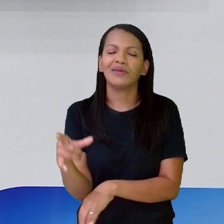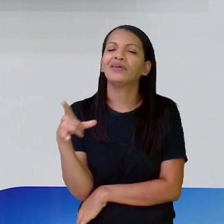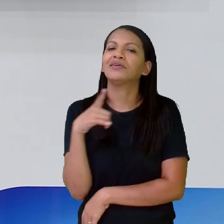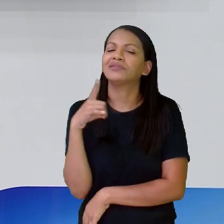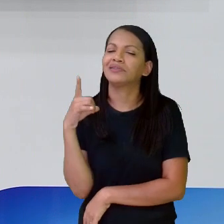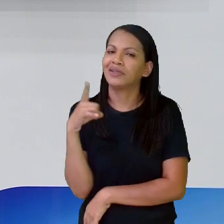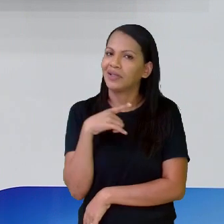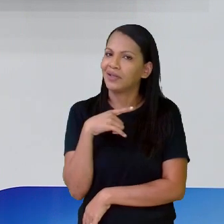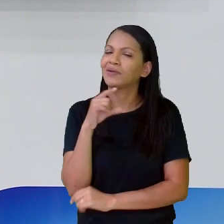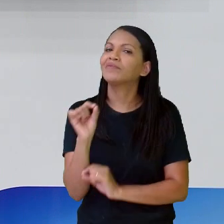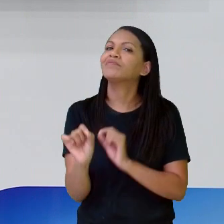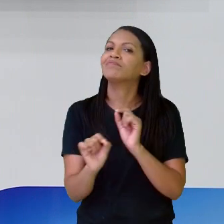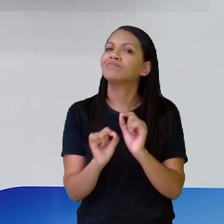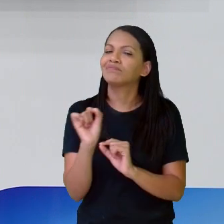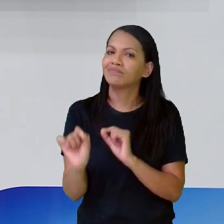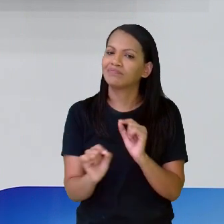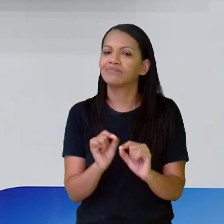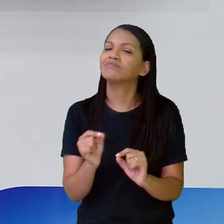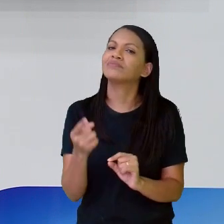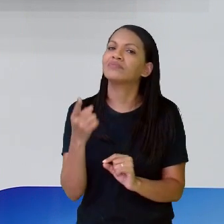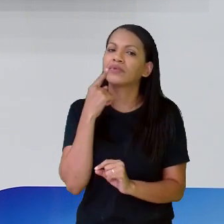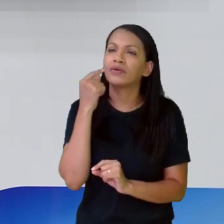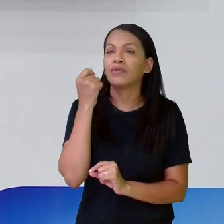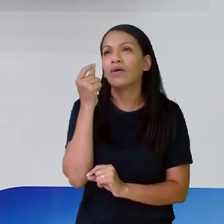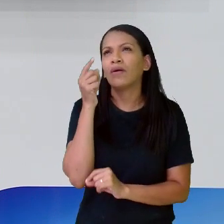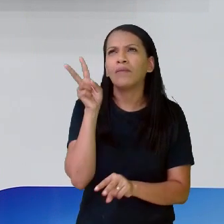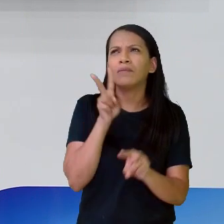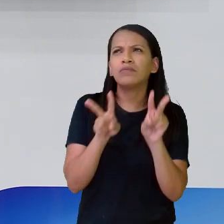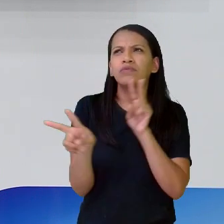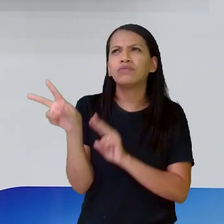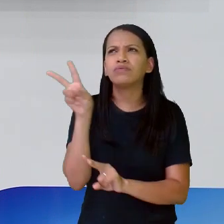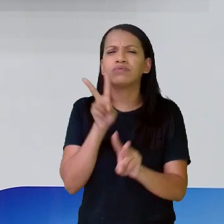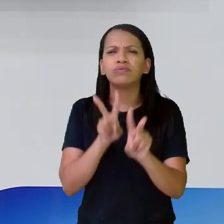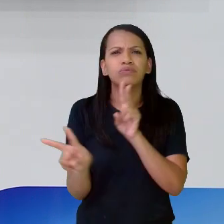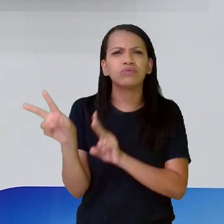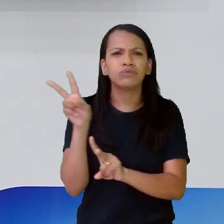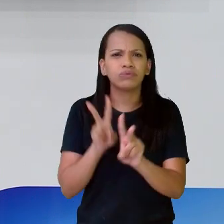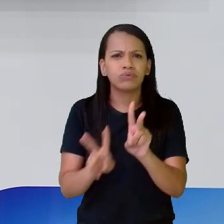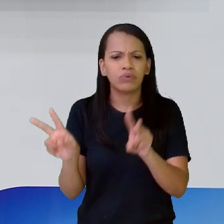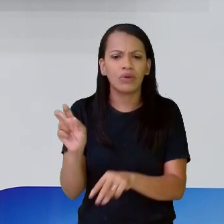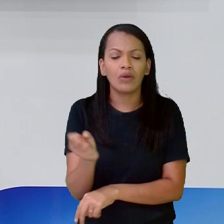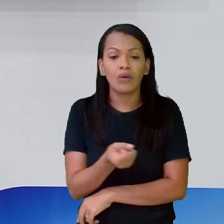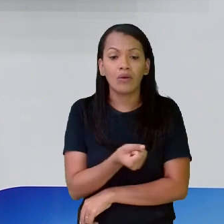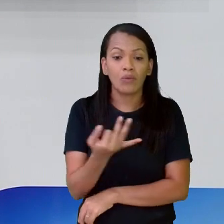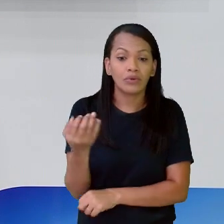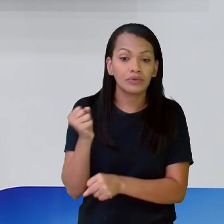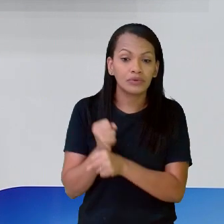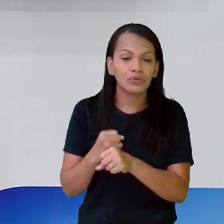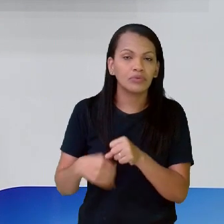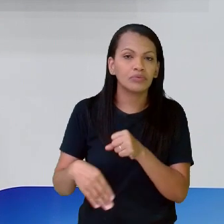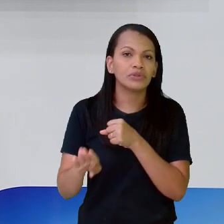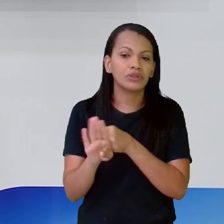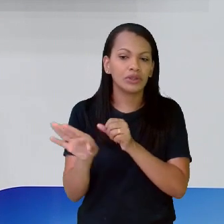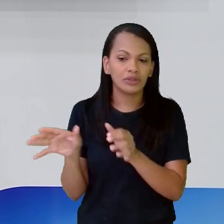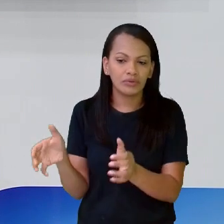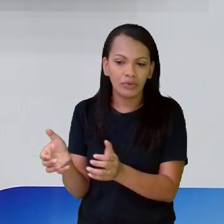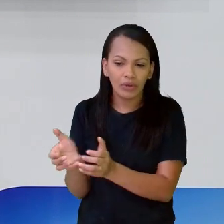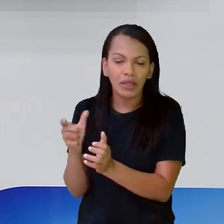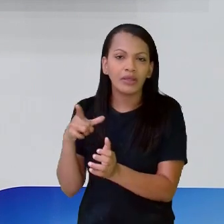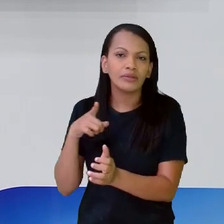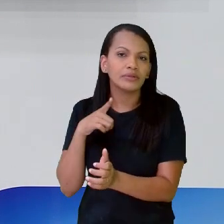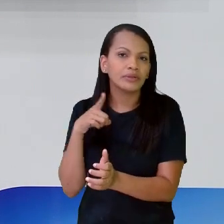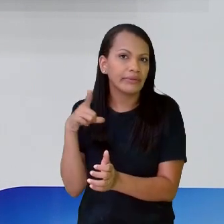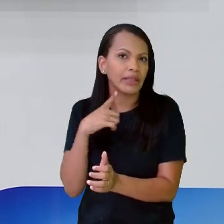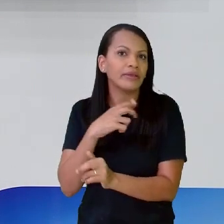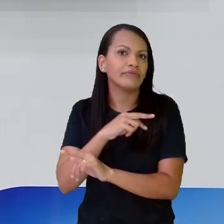uma ampla observação de quanto de subjetivo coletivo, ele agrega aí